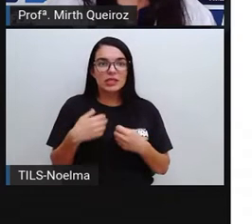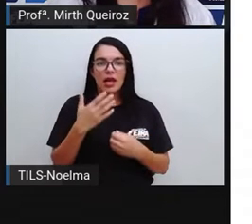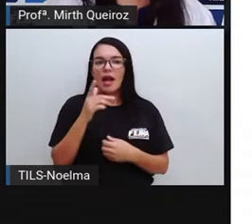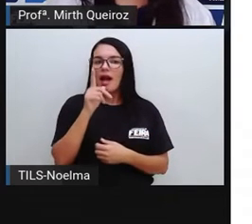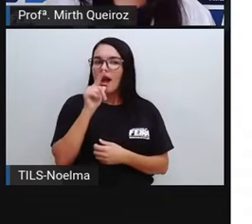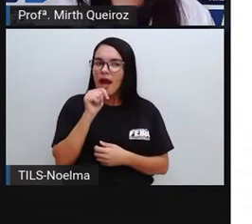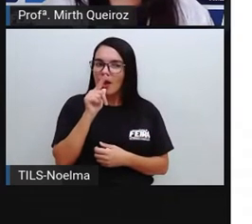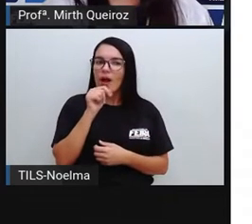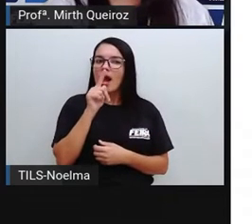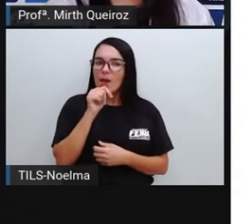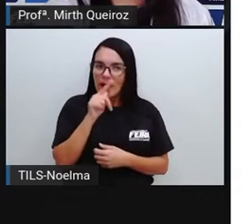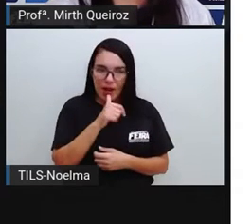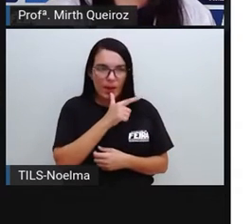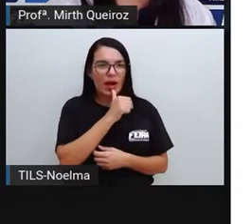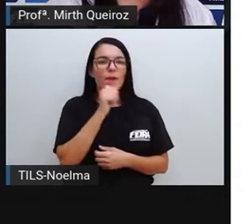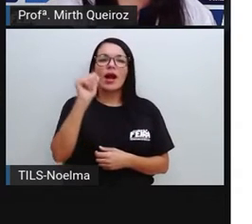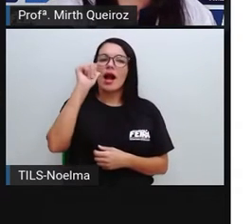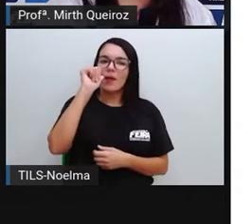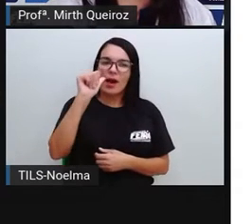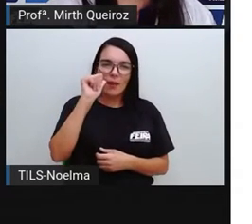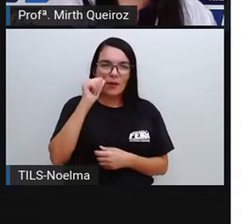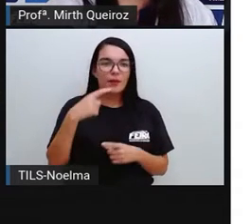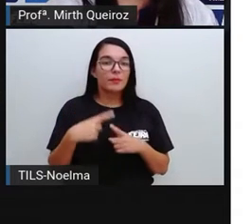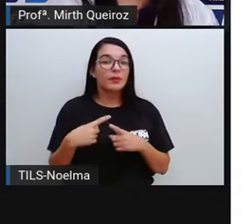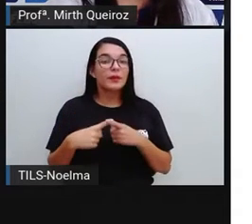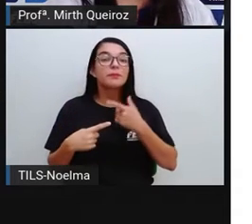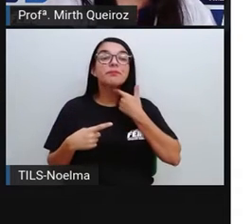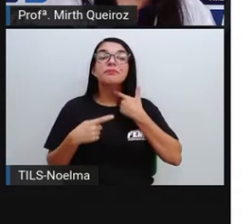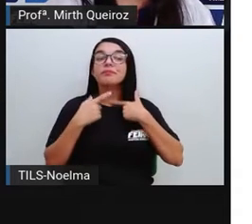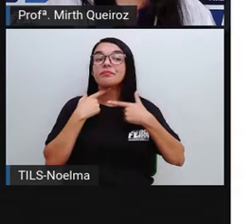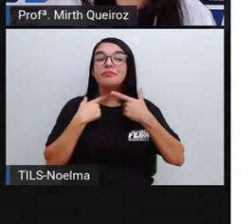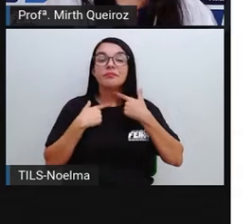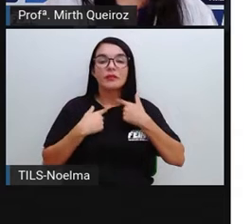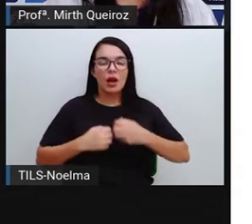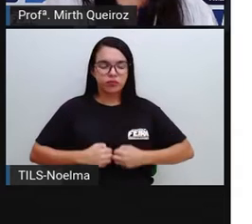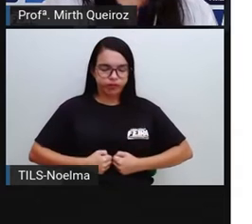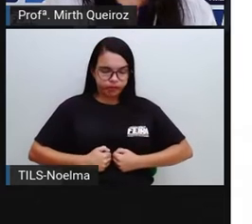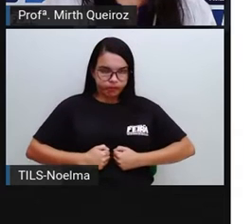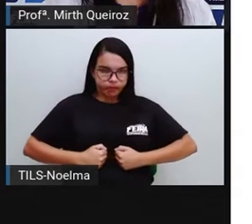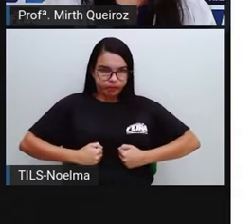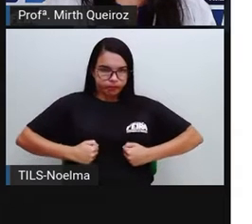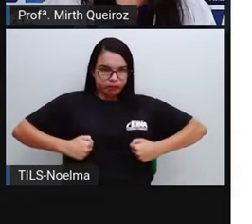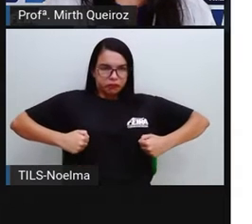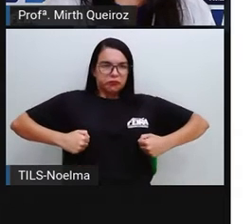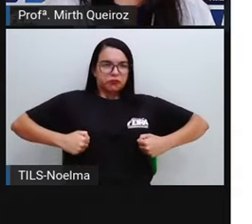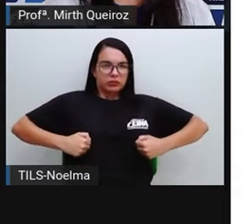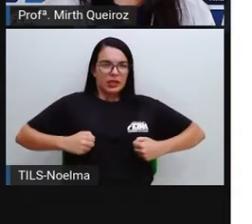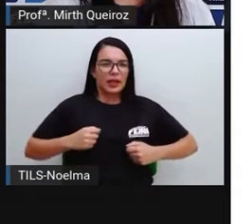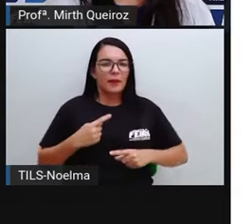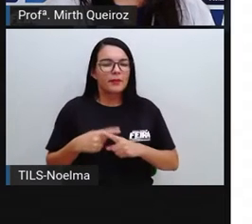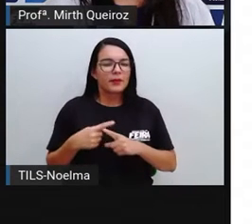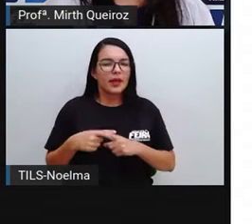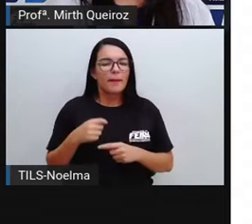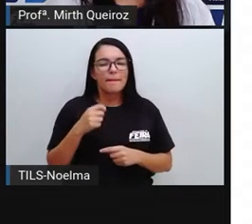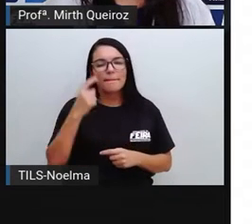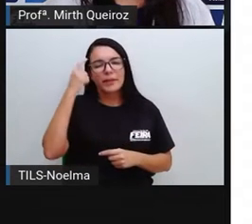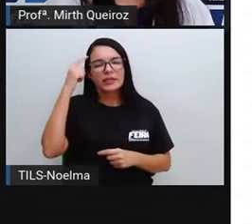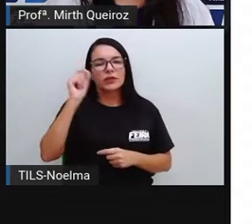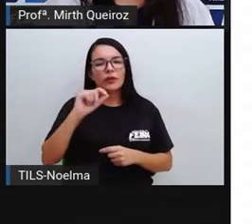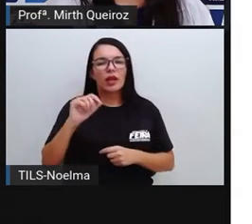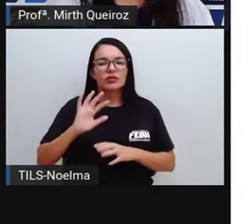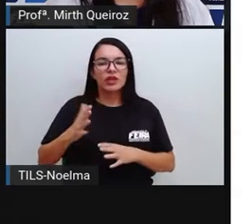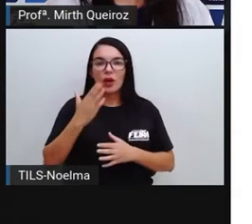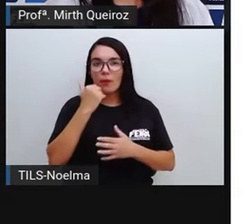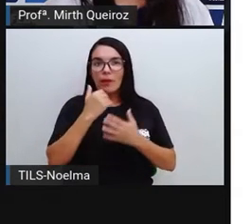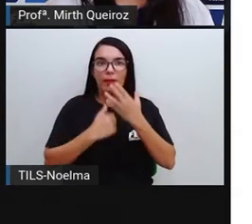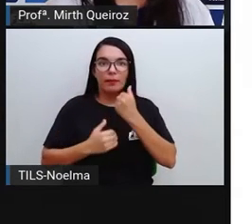precisa se tomar também muita água A saciedade, a fibra ela incha para dar a sensação de saciedade Por conta